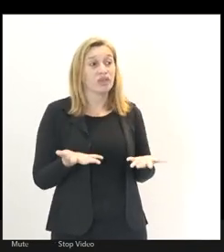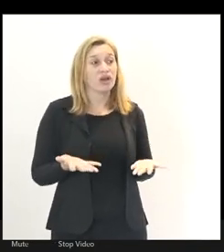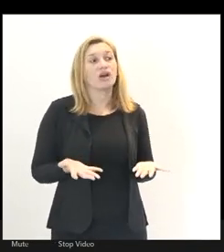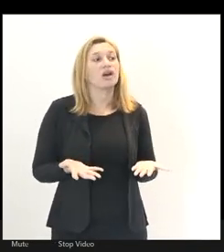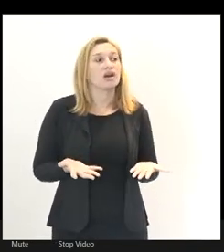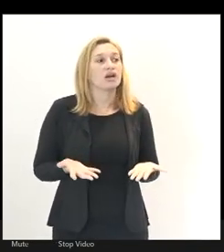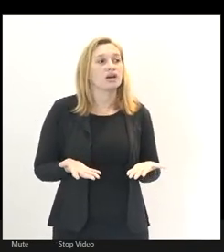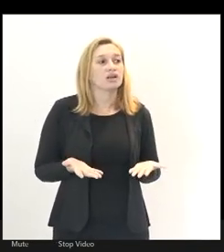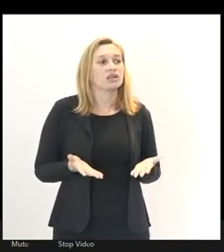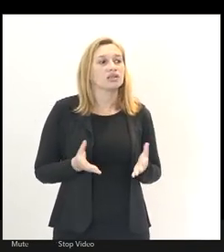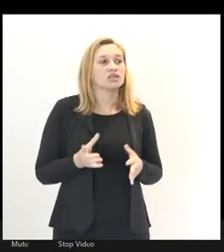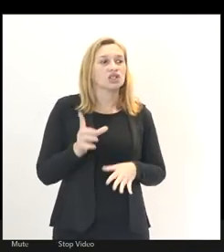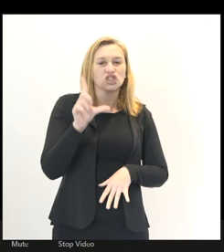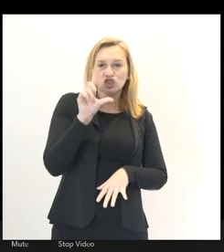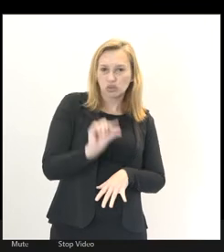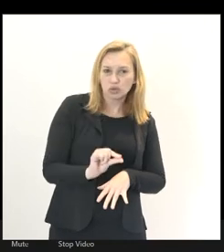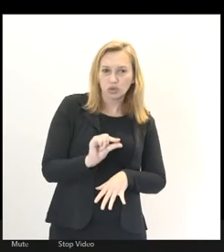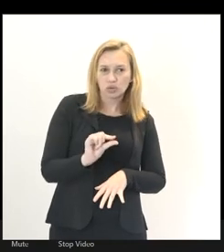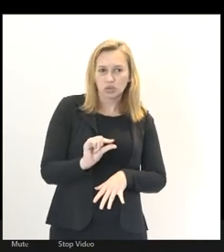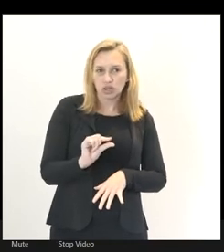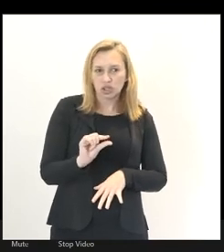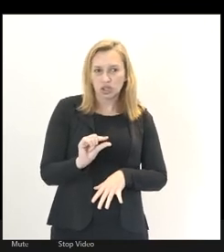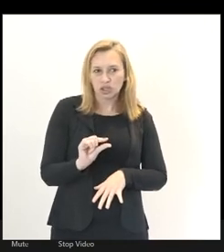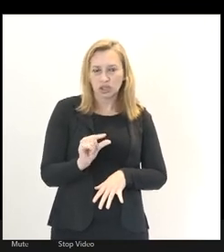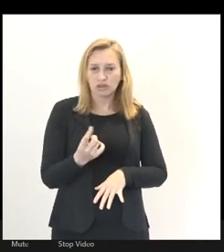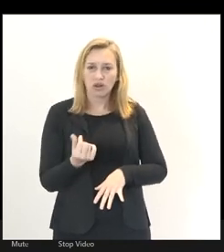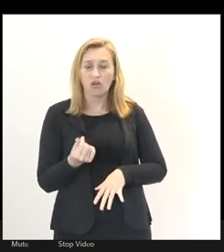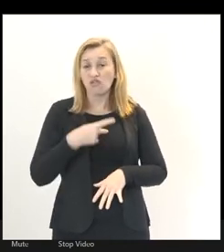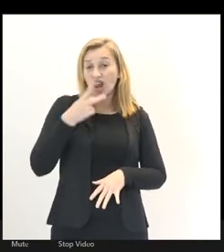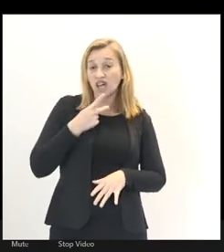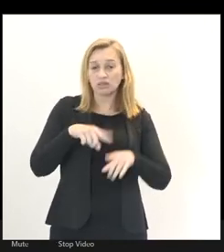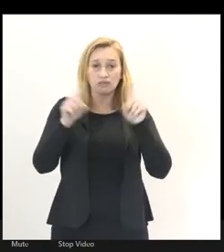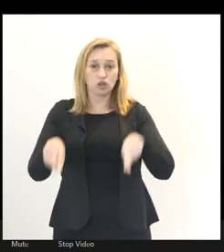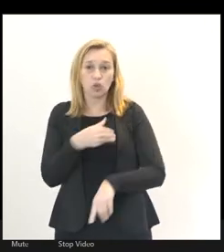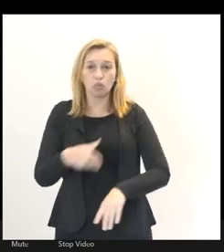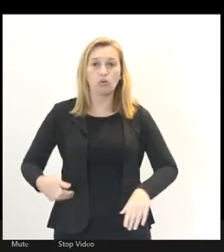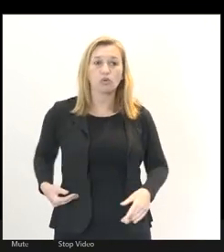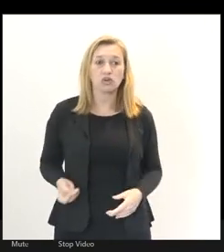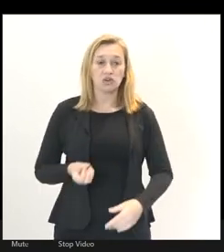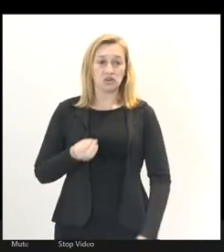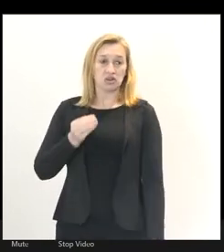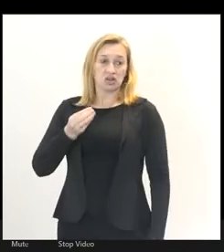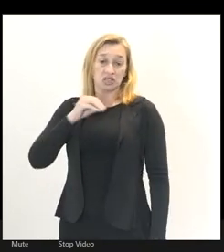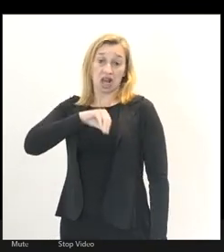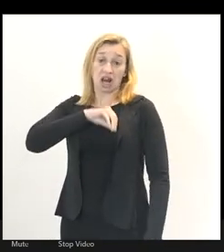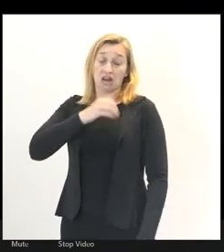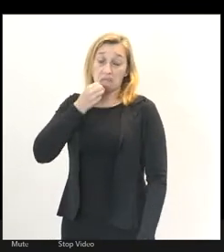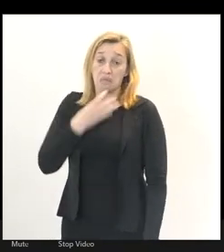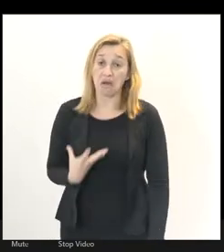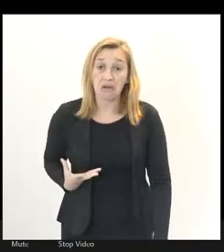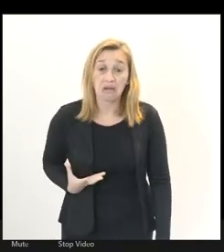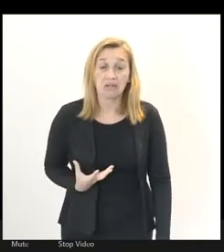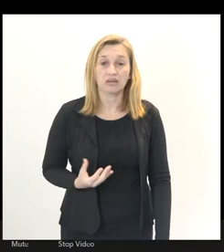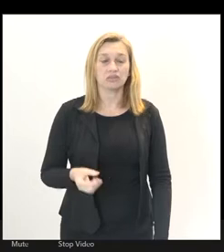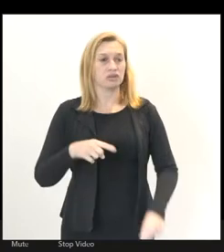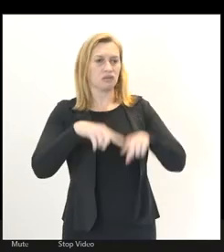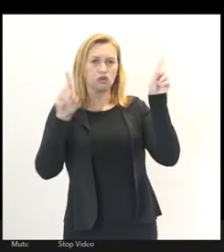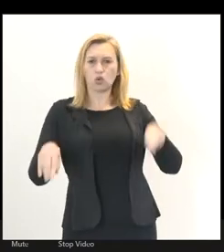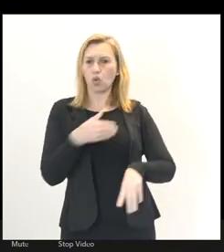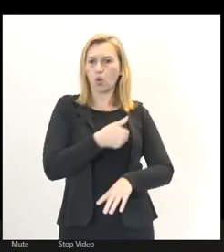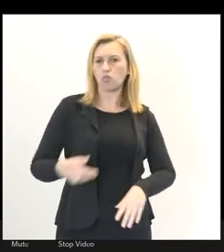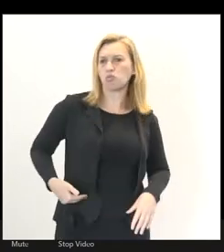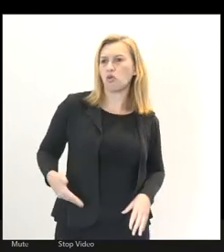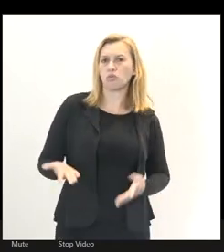baixar custos, dizendo que o servidor público ganha bem, o servidor público